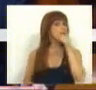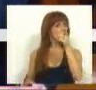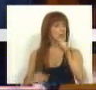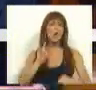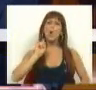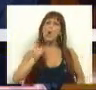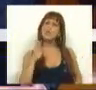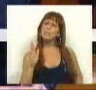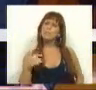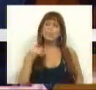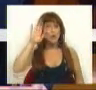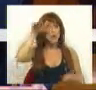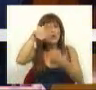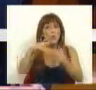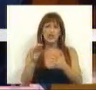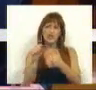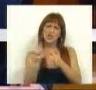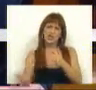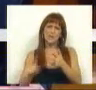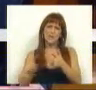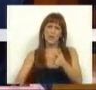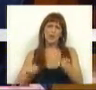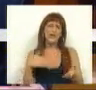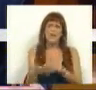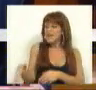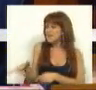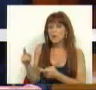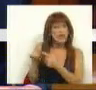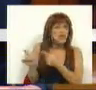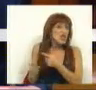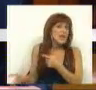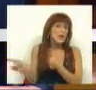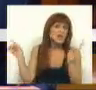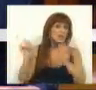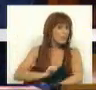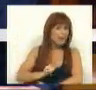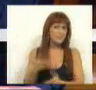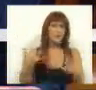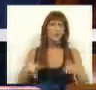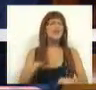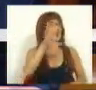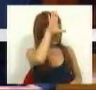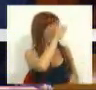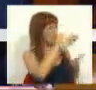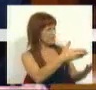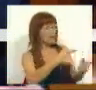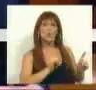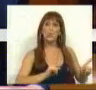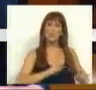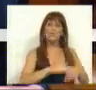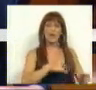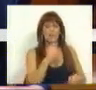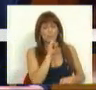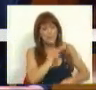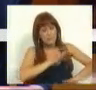aquilo que devem ser soluções excepcionais para situações excepcionais. Mas onde o Governo comete,